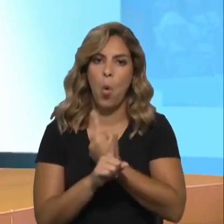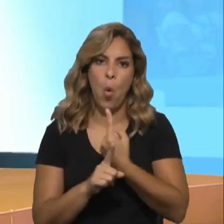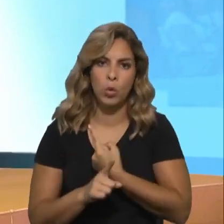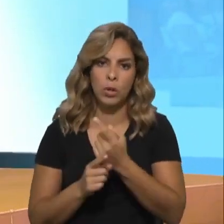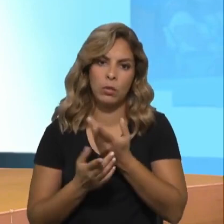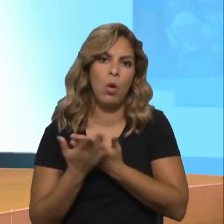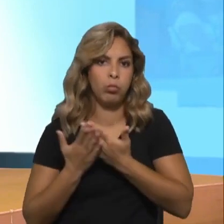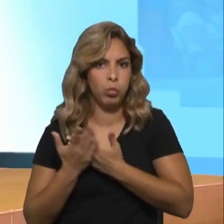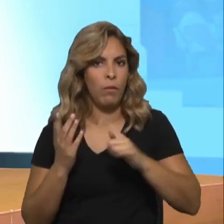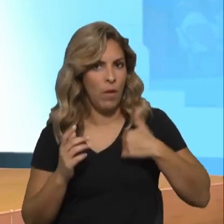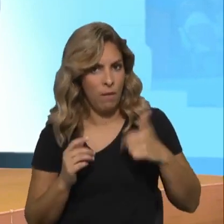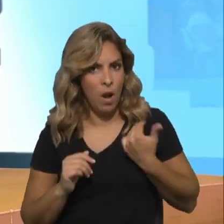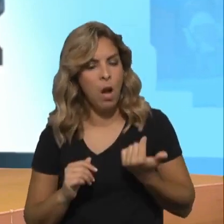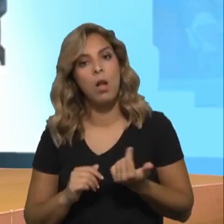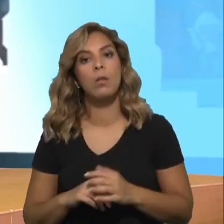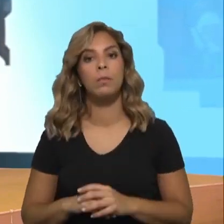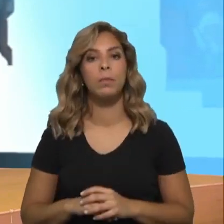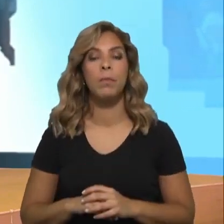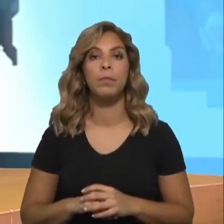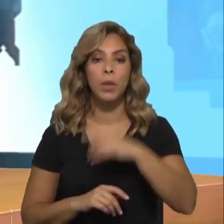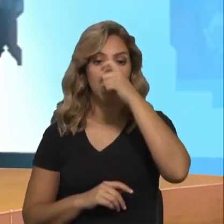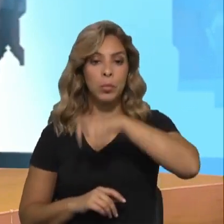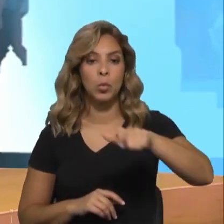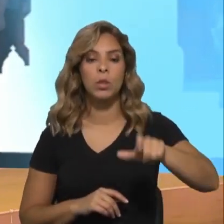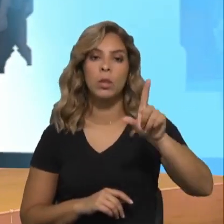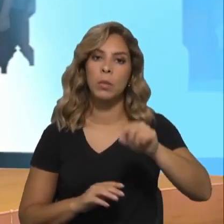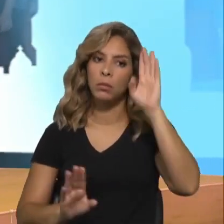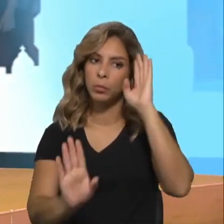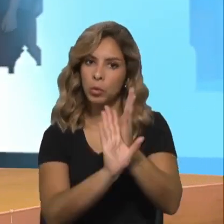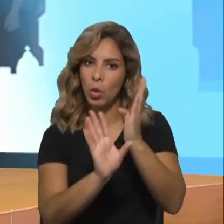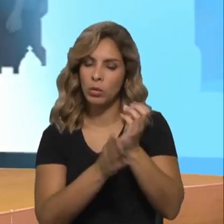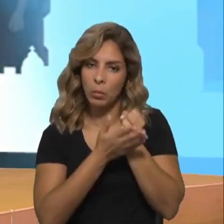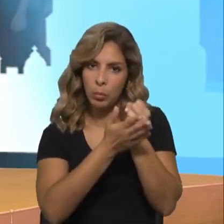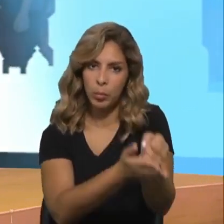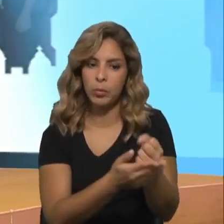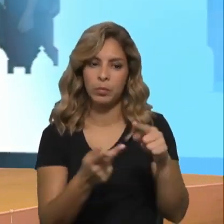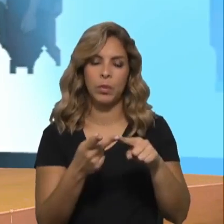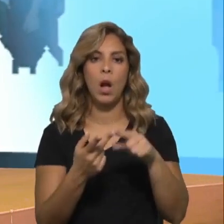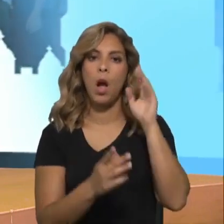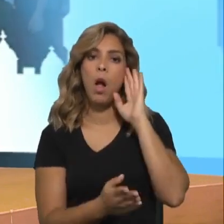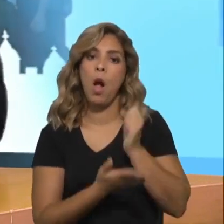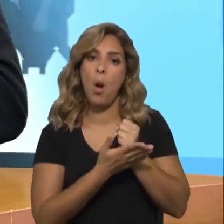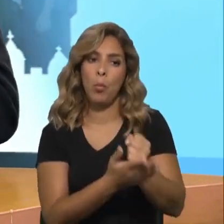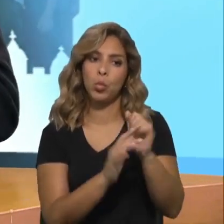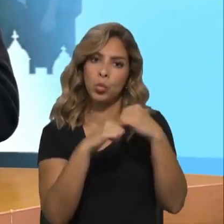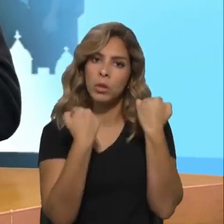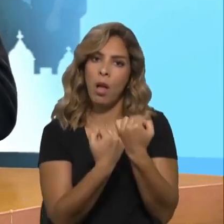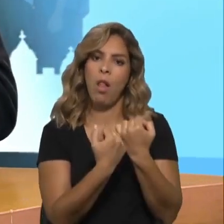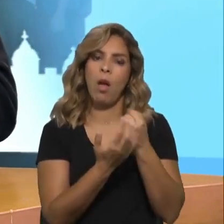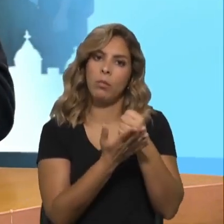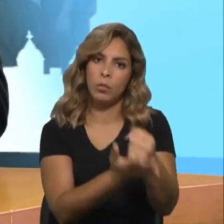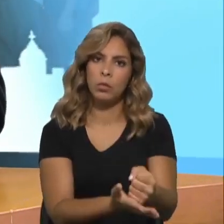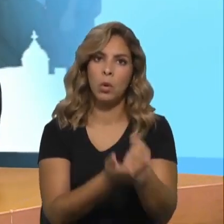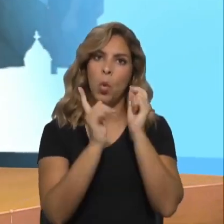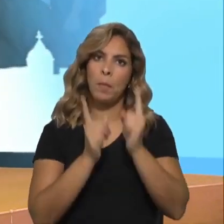oportunidade também de ter algum apoio psicológico, social, no sentido também de começar a